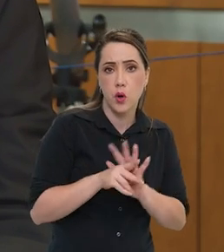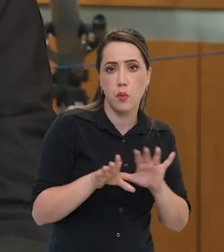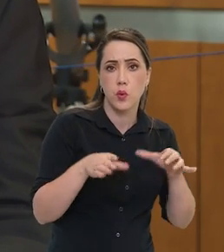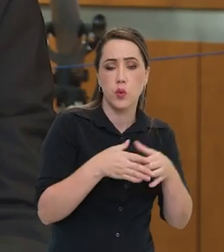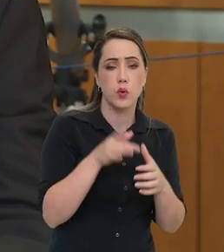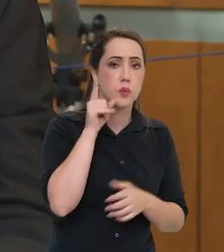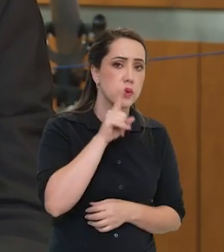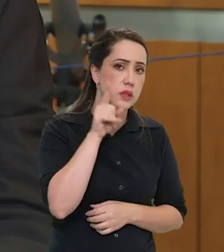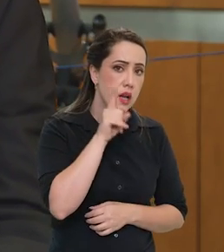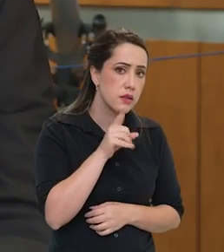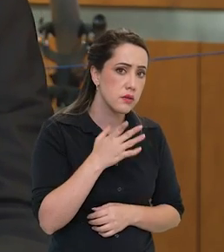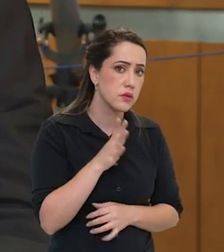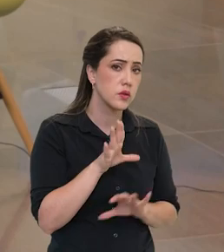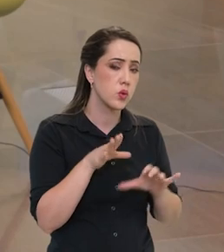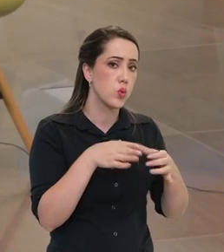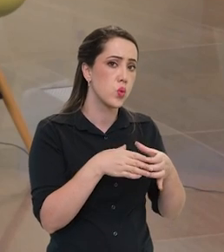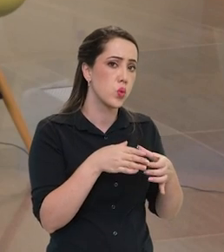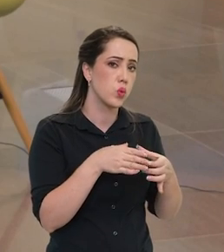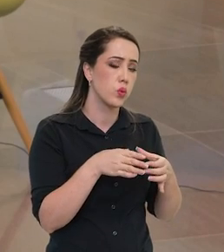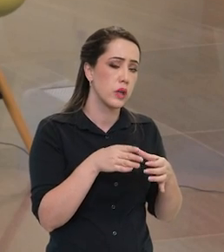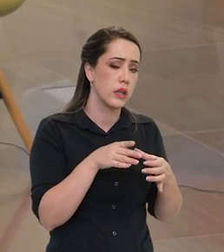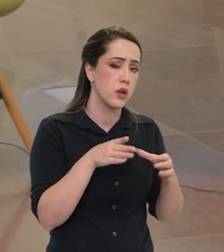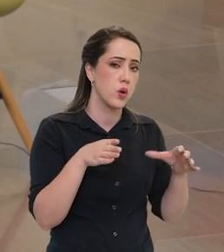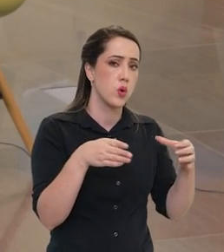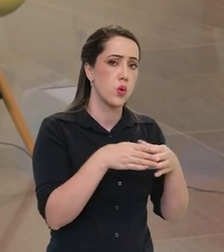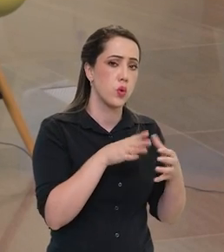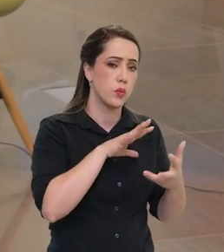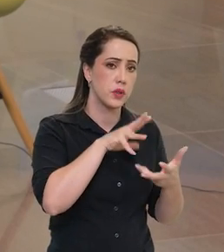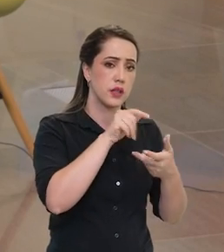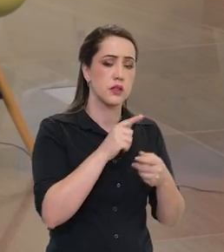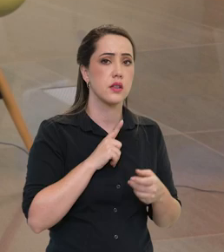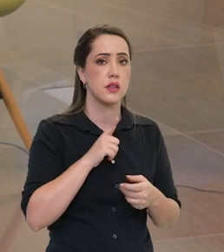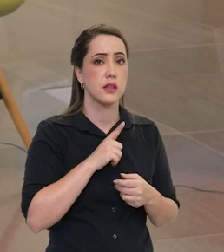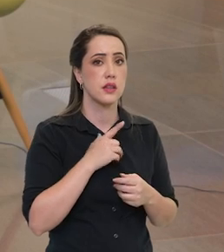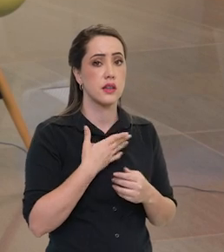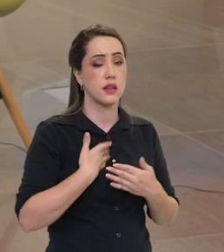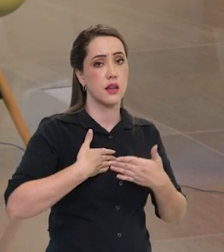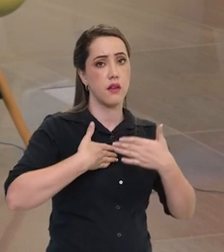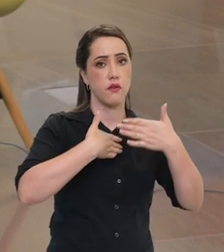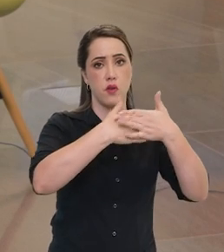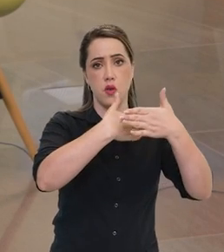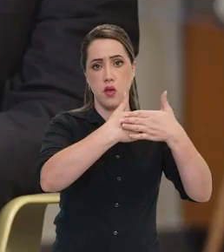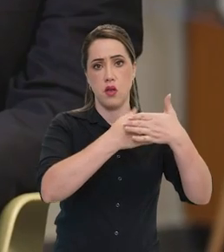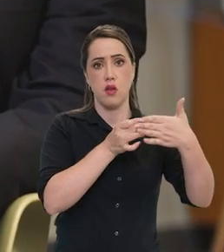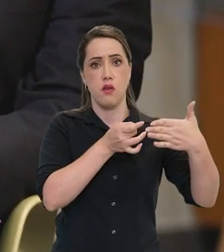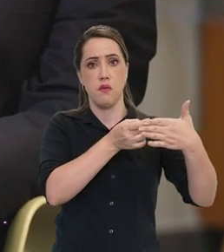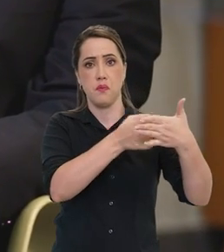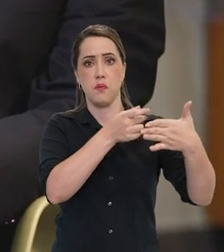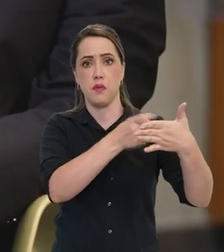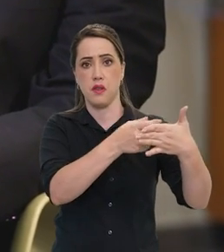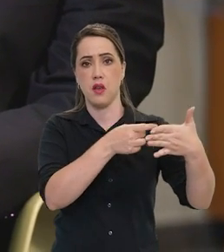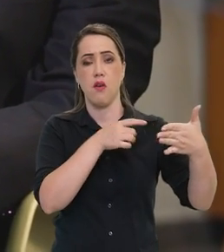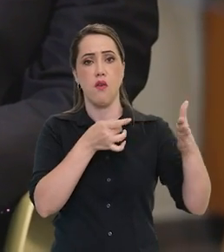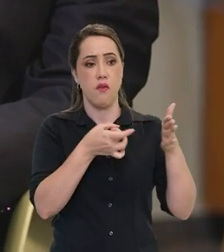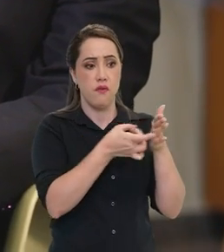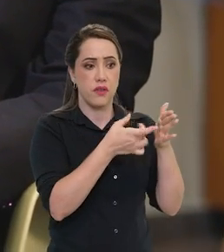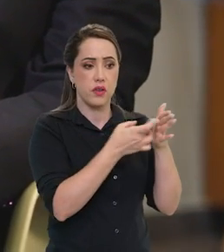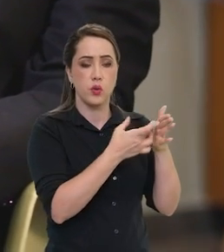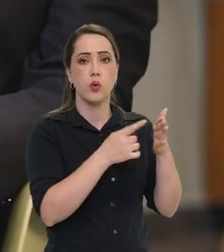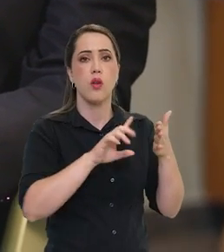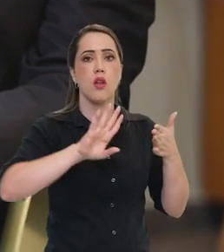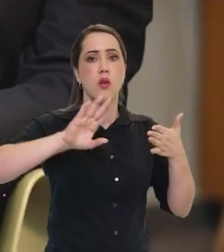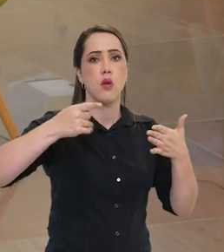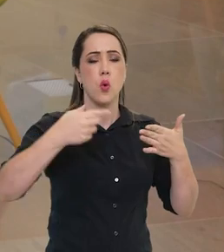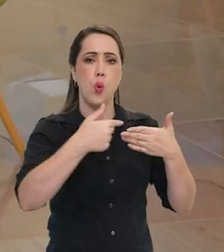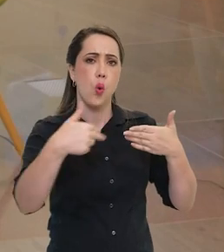Internacional teve uma janela, uma janela que é mais grossa do que a minha mão, atingida por uma lasca